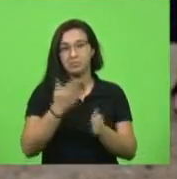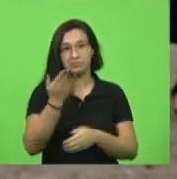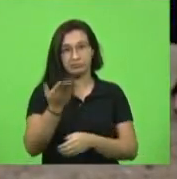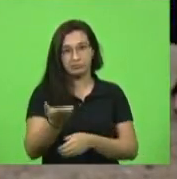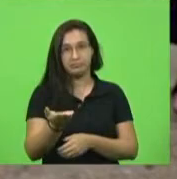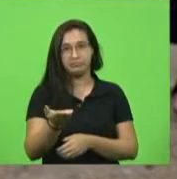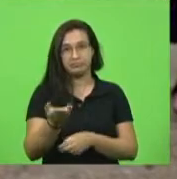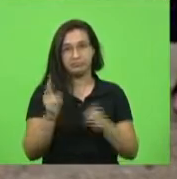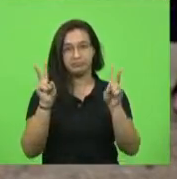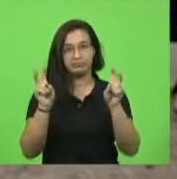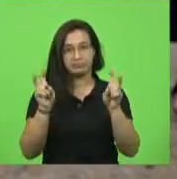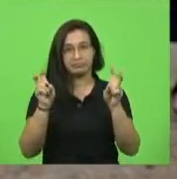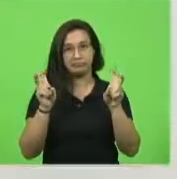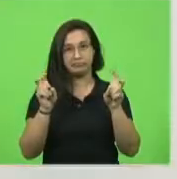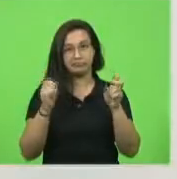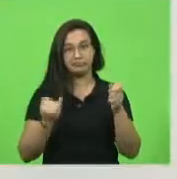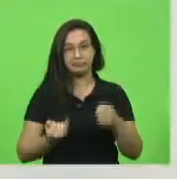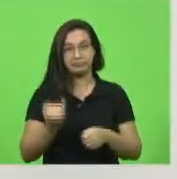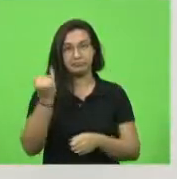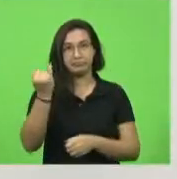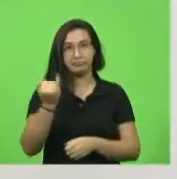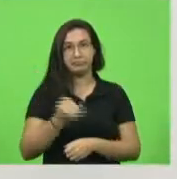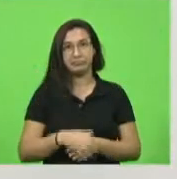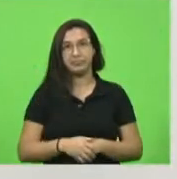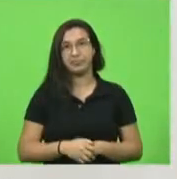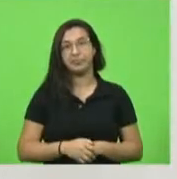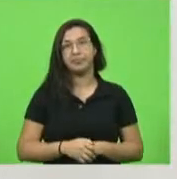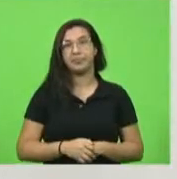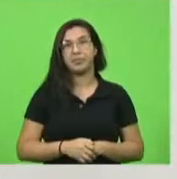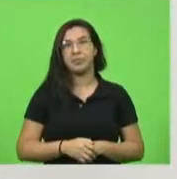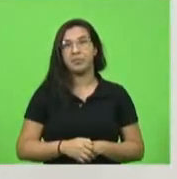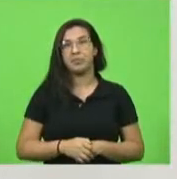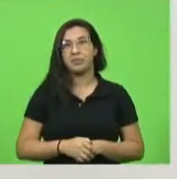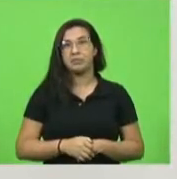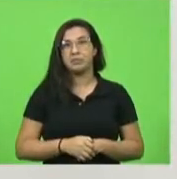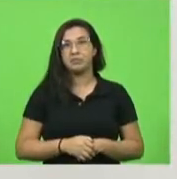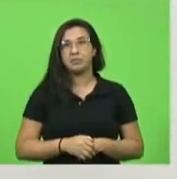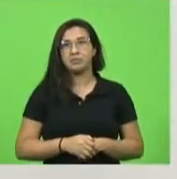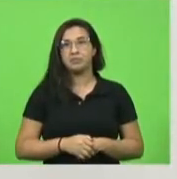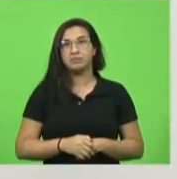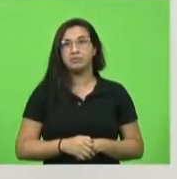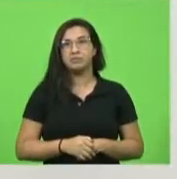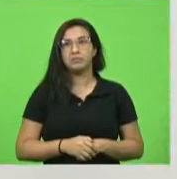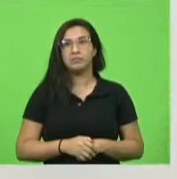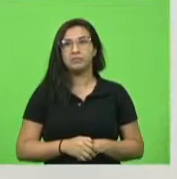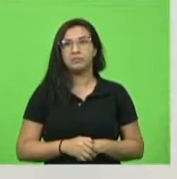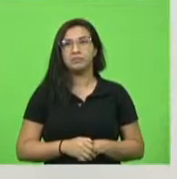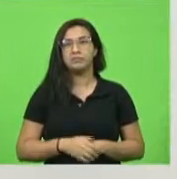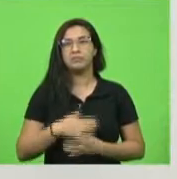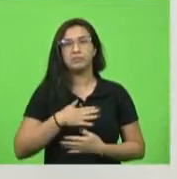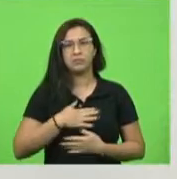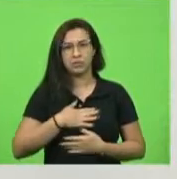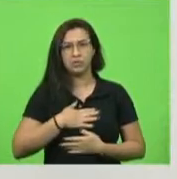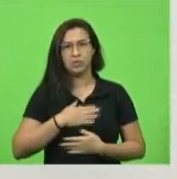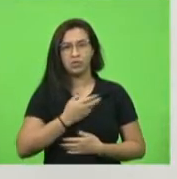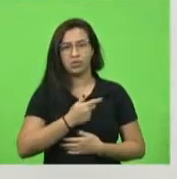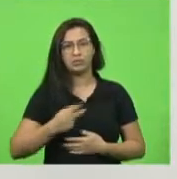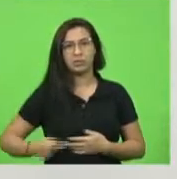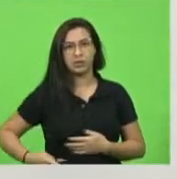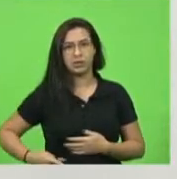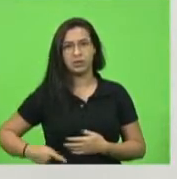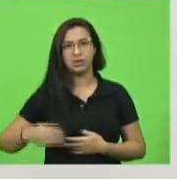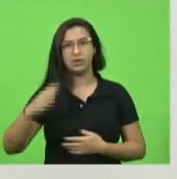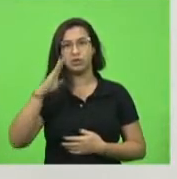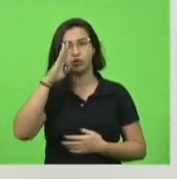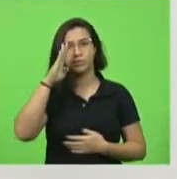tema abordado. Obrigado, deputado. Na verdade, nós, eu gosto quando o presidente Bolsonaro traz esse